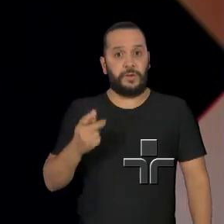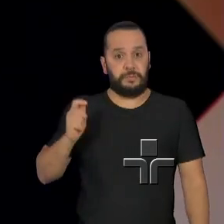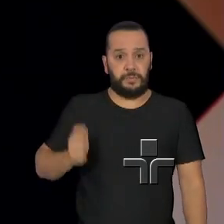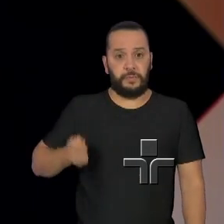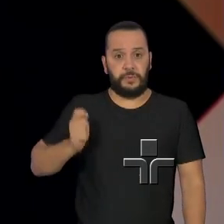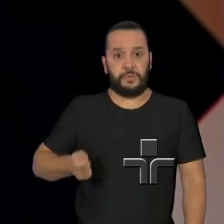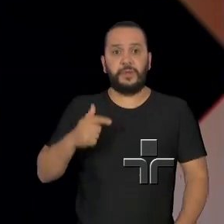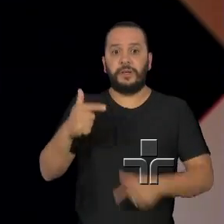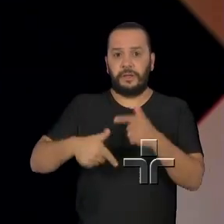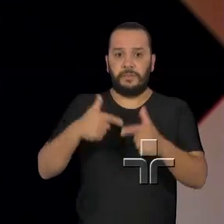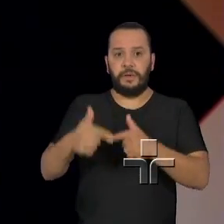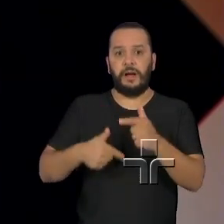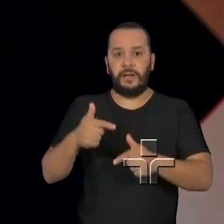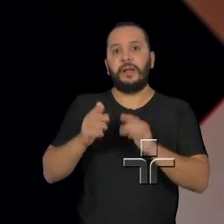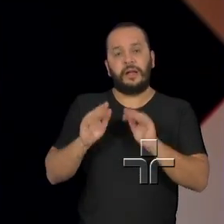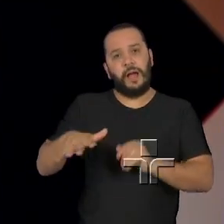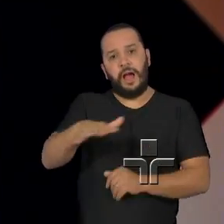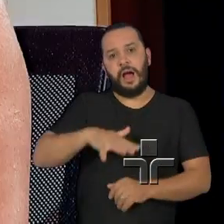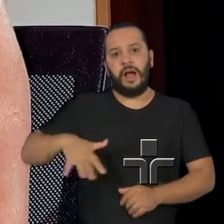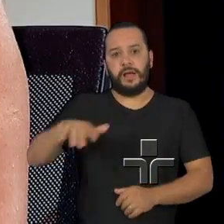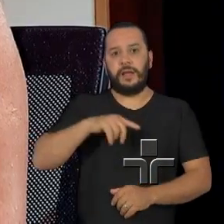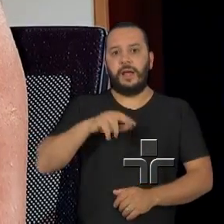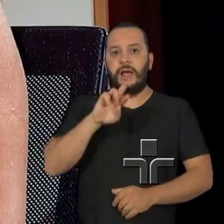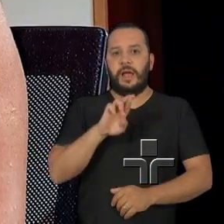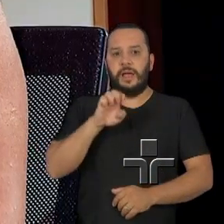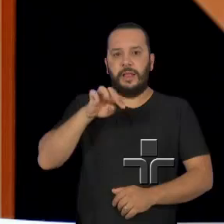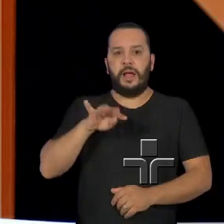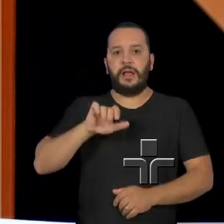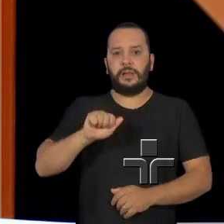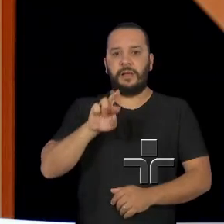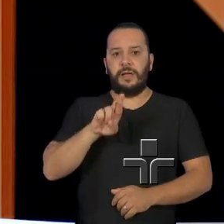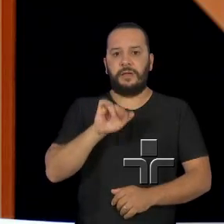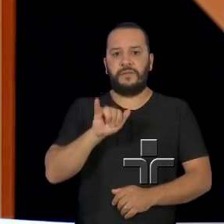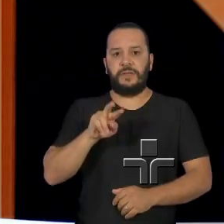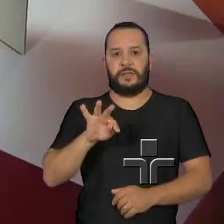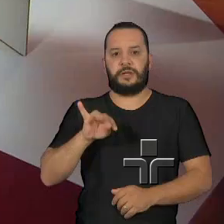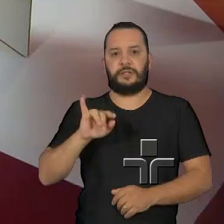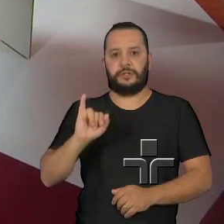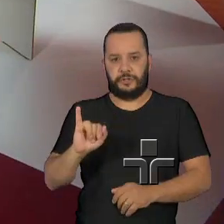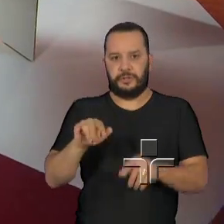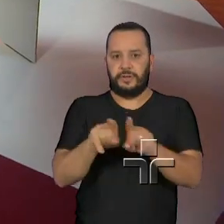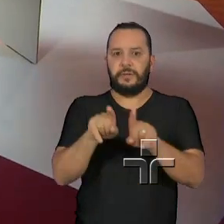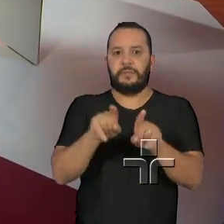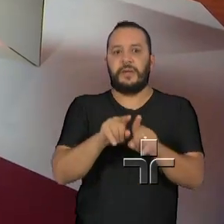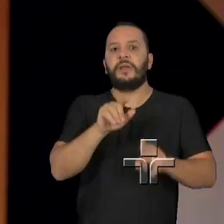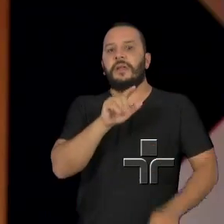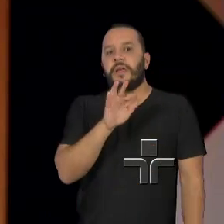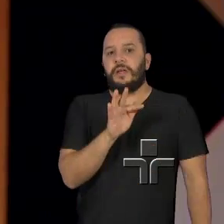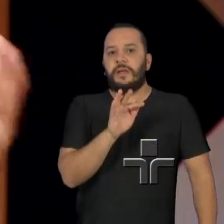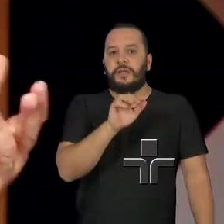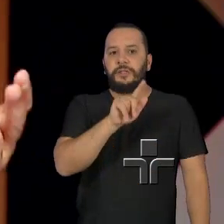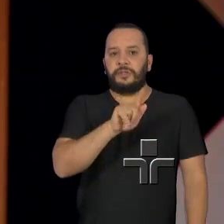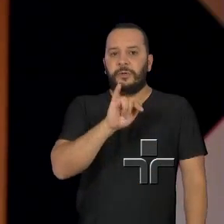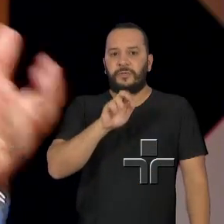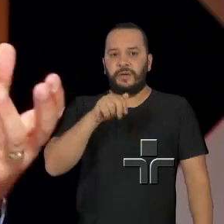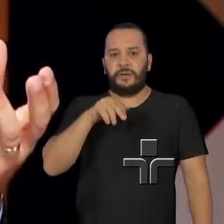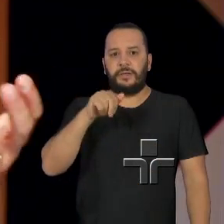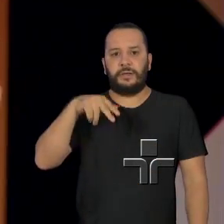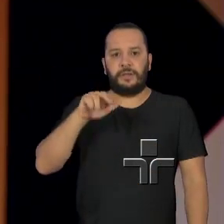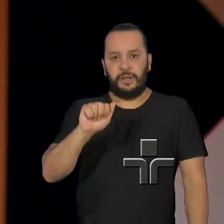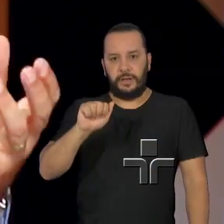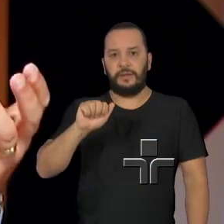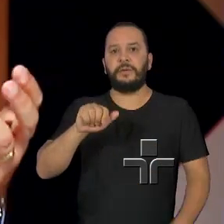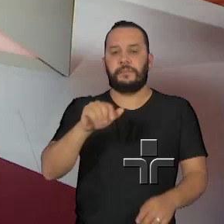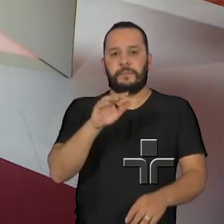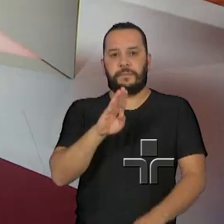atuam nesta área, a doutora Renata Riviti e a doutora Fernanda Beatriz. Doutora Renata, pelo que a gente vê, esse time